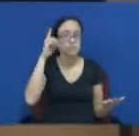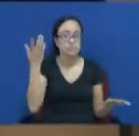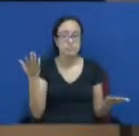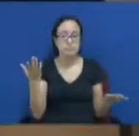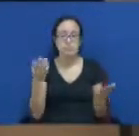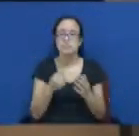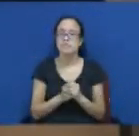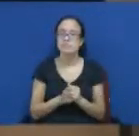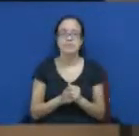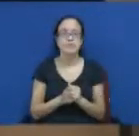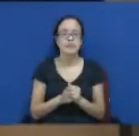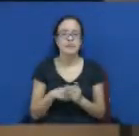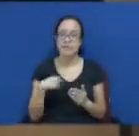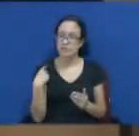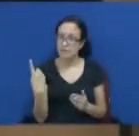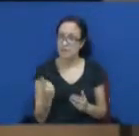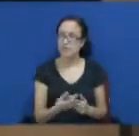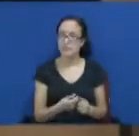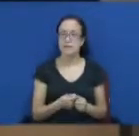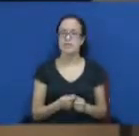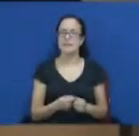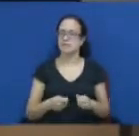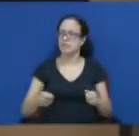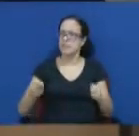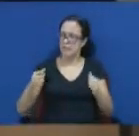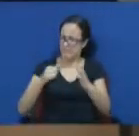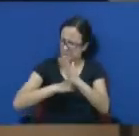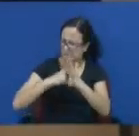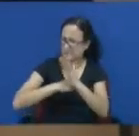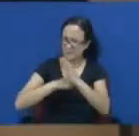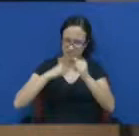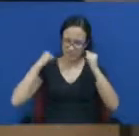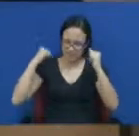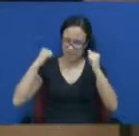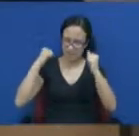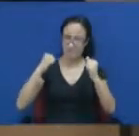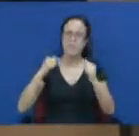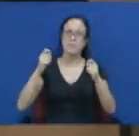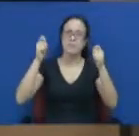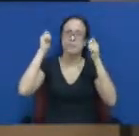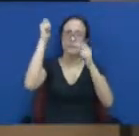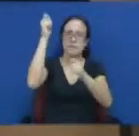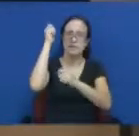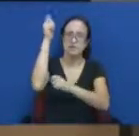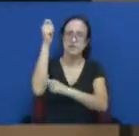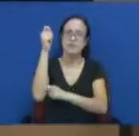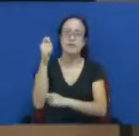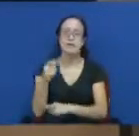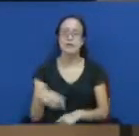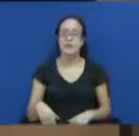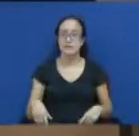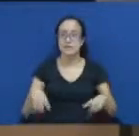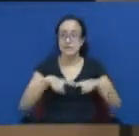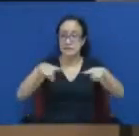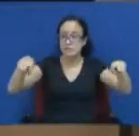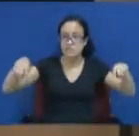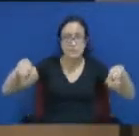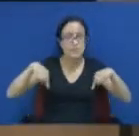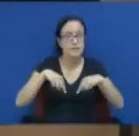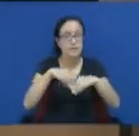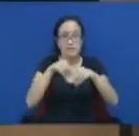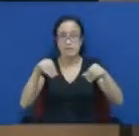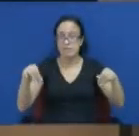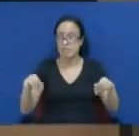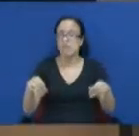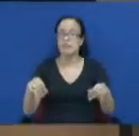levantando cartaz, não adianta, não vai dar tempo de ler. Pode levantar, mas não vou conseguir. Redução dos terrenos. É importante que o governo repasse.